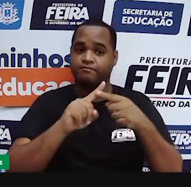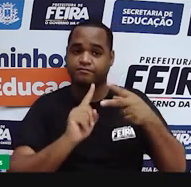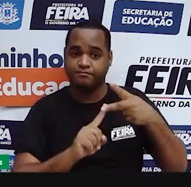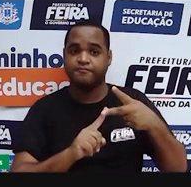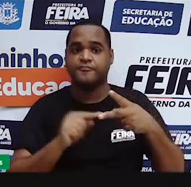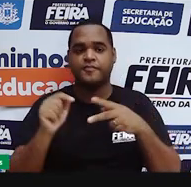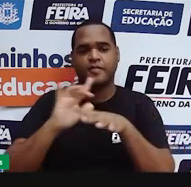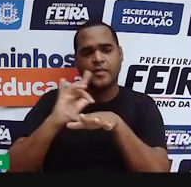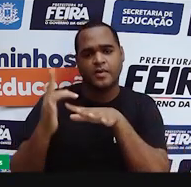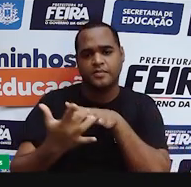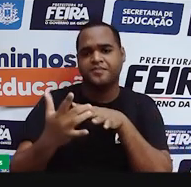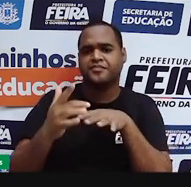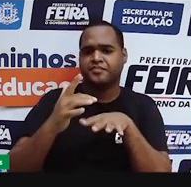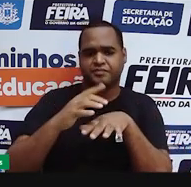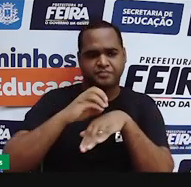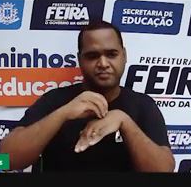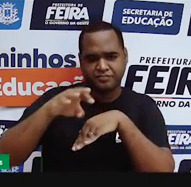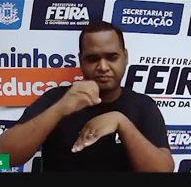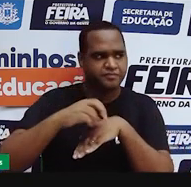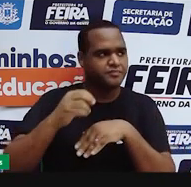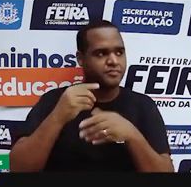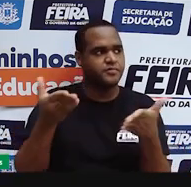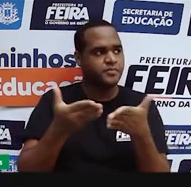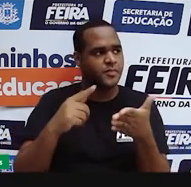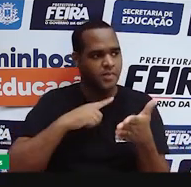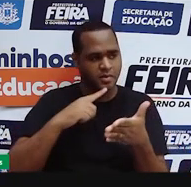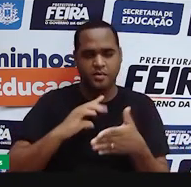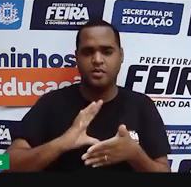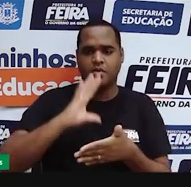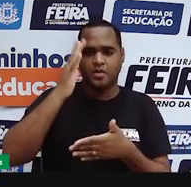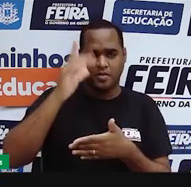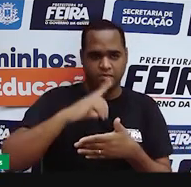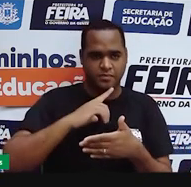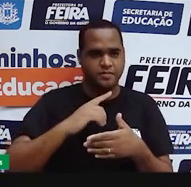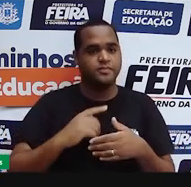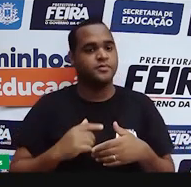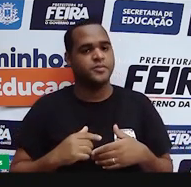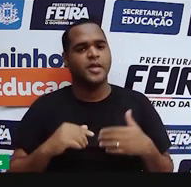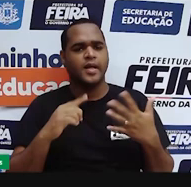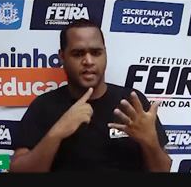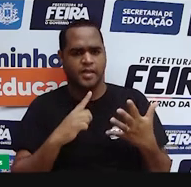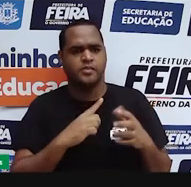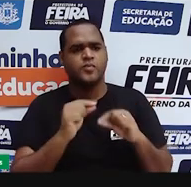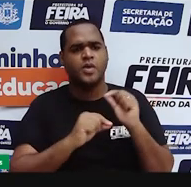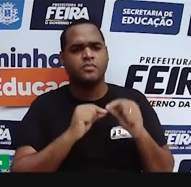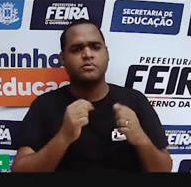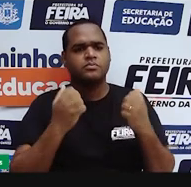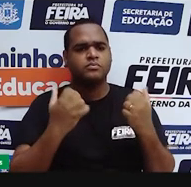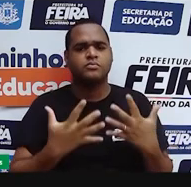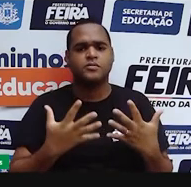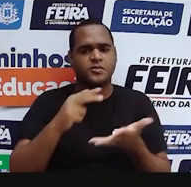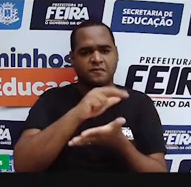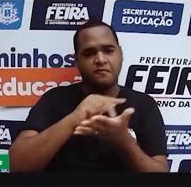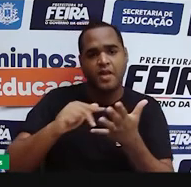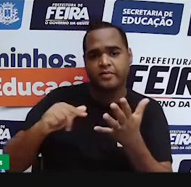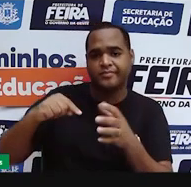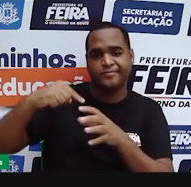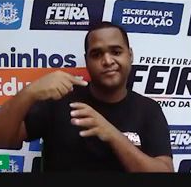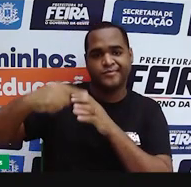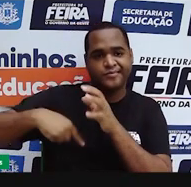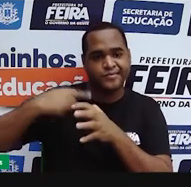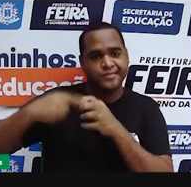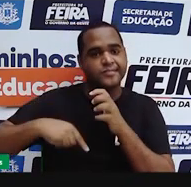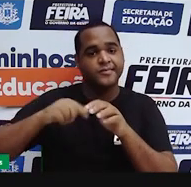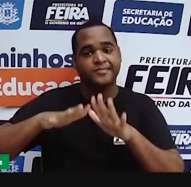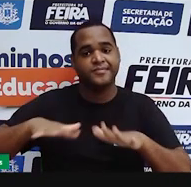hoje em dia, é muito mais fácil essas informações circularem. Elas acabam atingindo grandes proporções justamente porque a